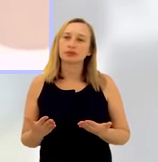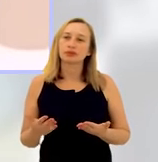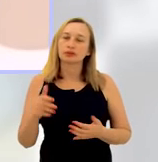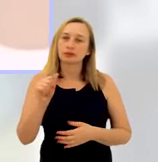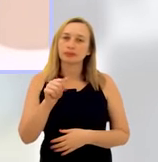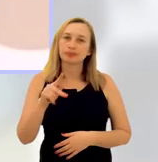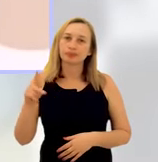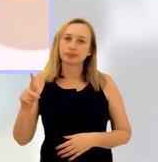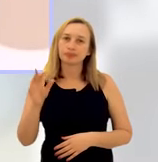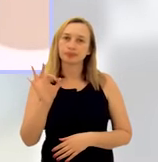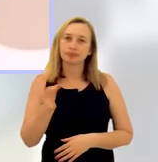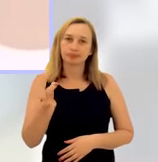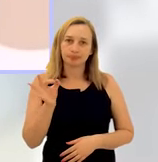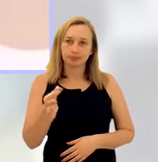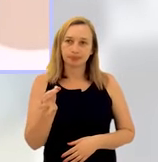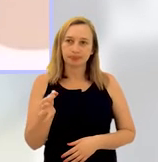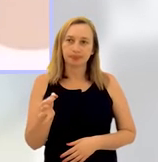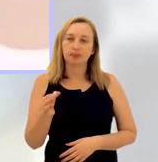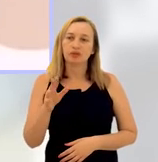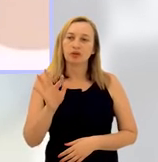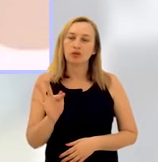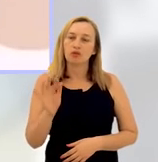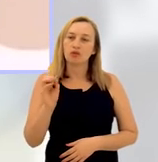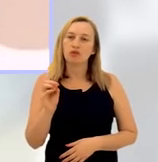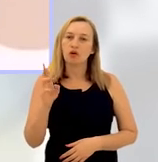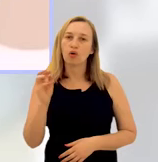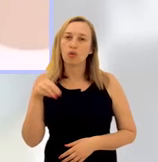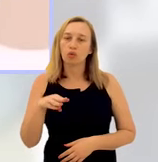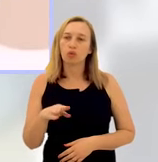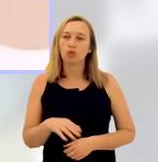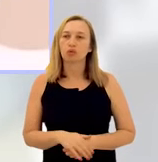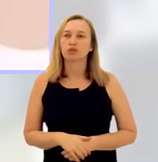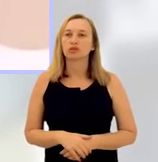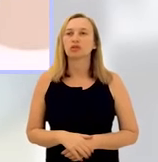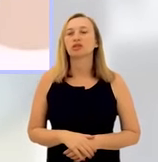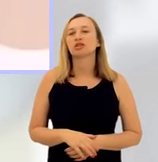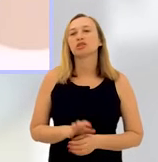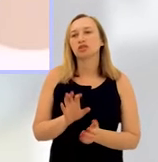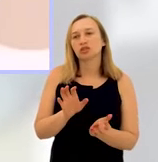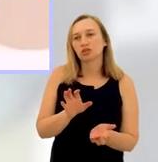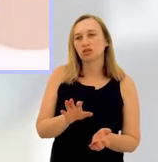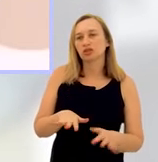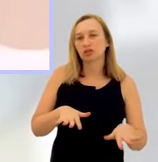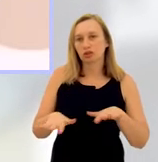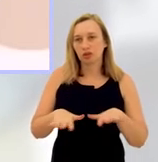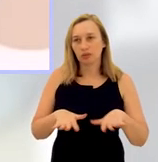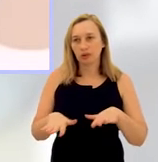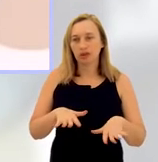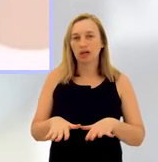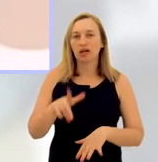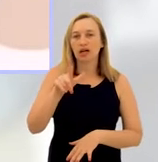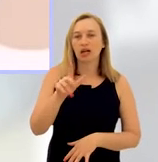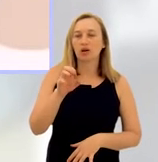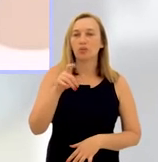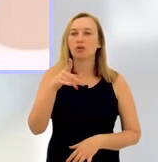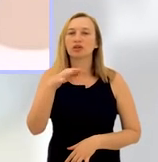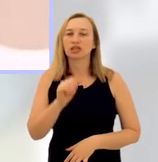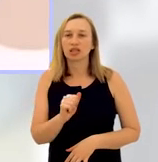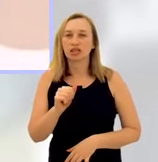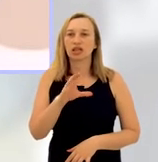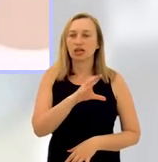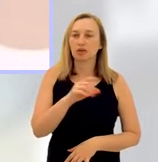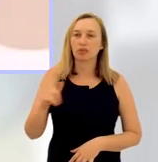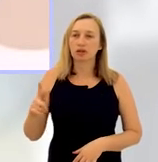a maior incidência do aplicativo, de fato, é em fóruns como, em comarcas, em fóruns como Jacarepaguá, Leopoldina, como eu falei,